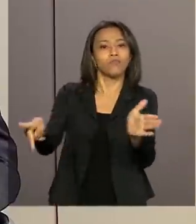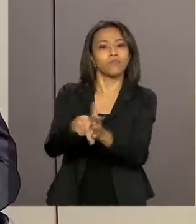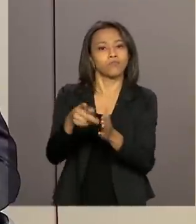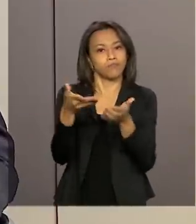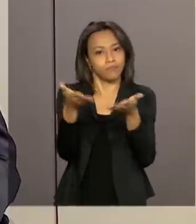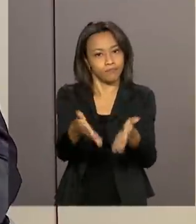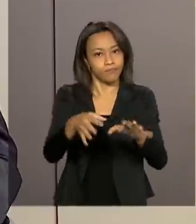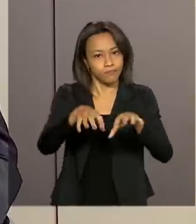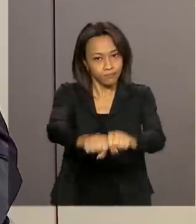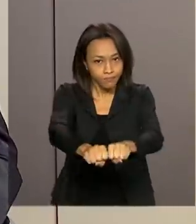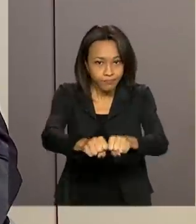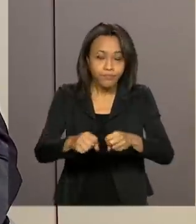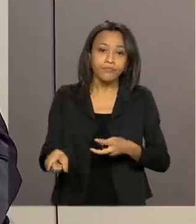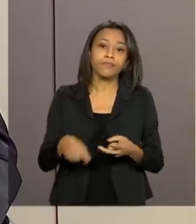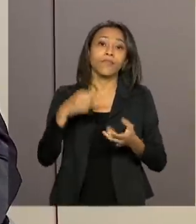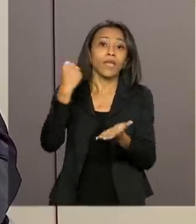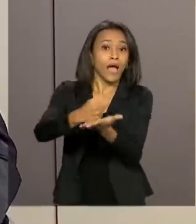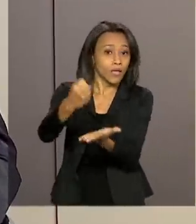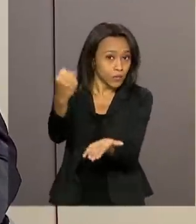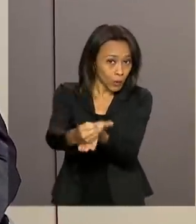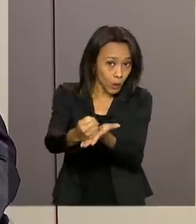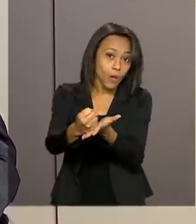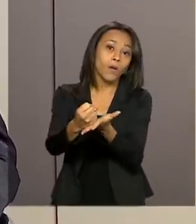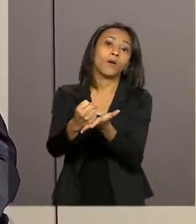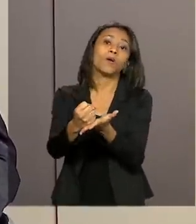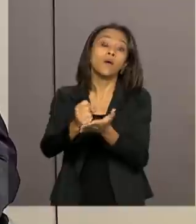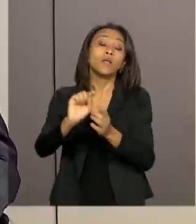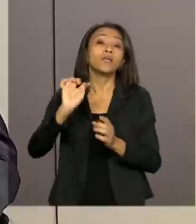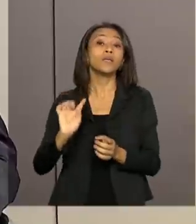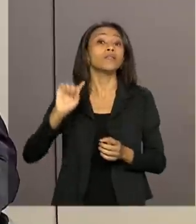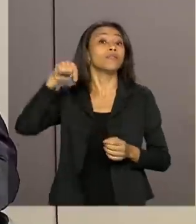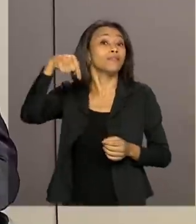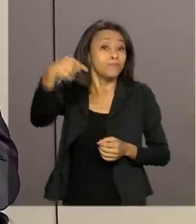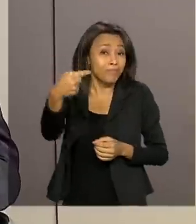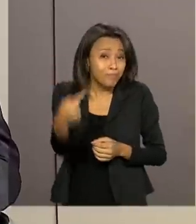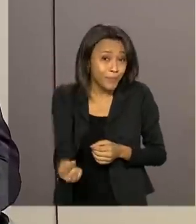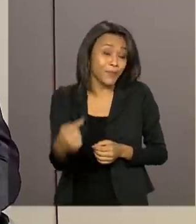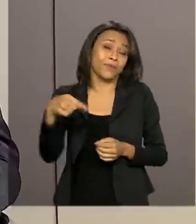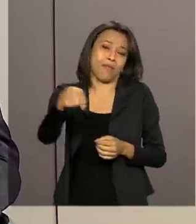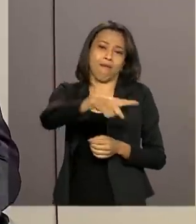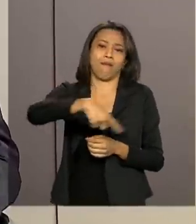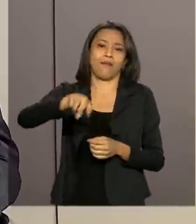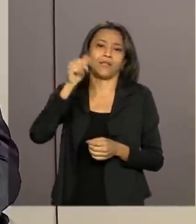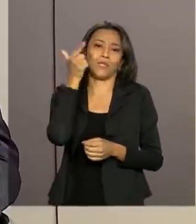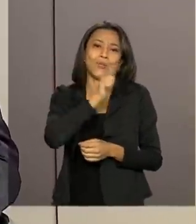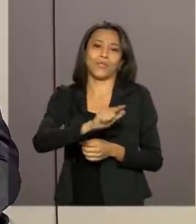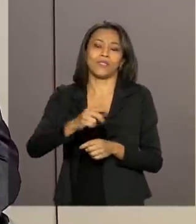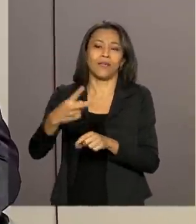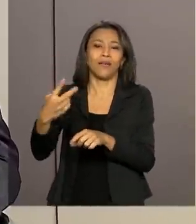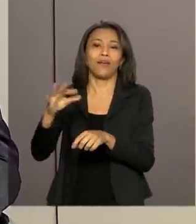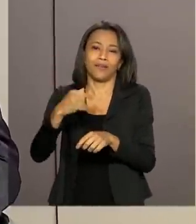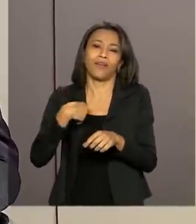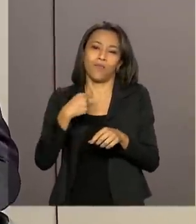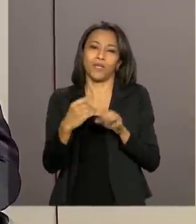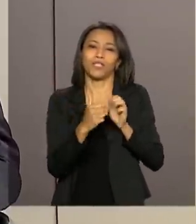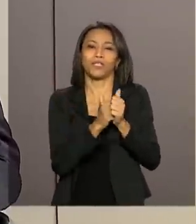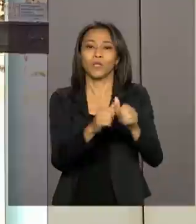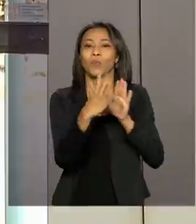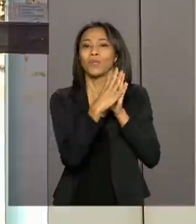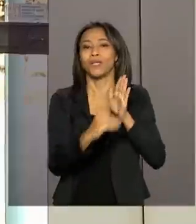pessoas. O registro em cartório. E a partir daí, eles entrarem efetivamente no sistema capitalista.